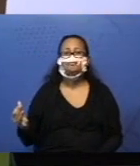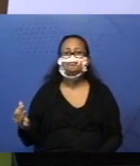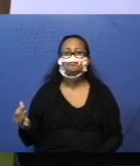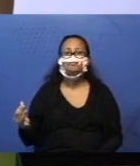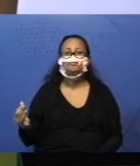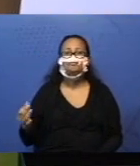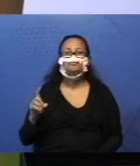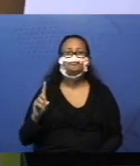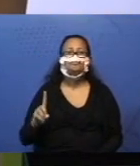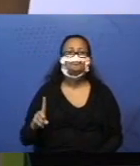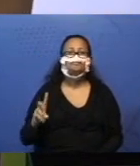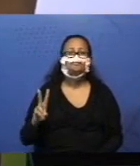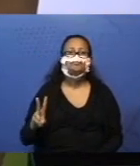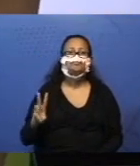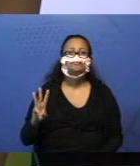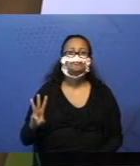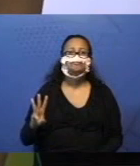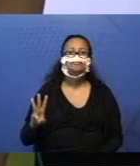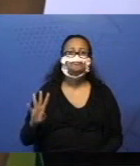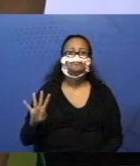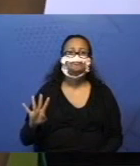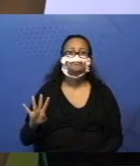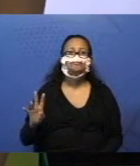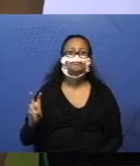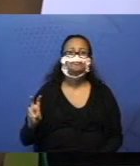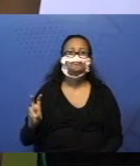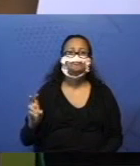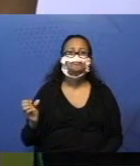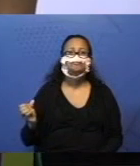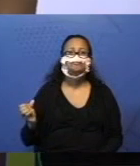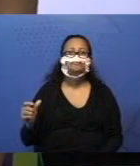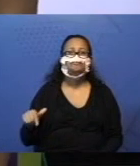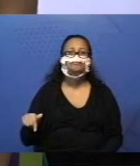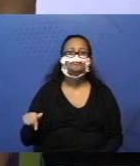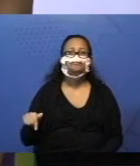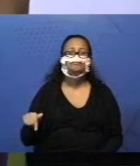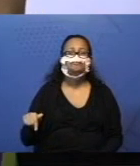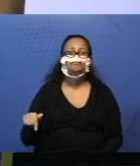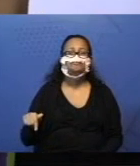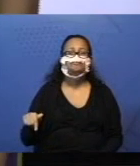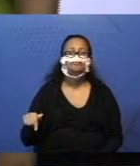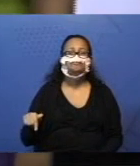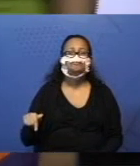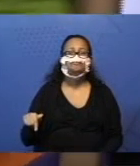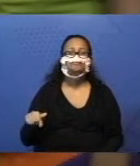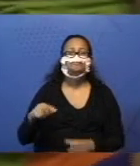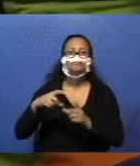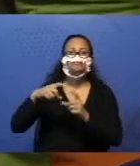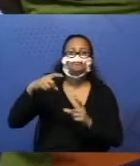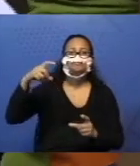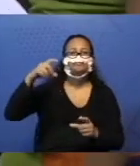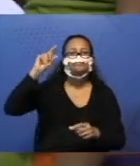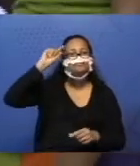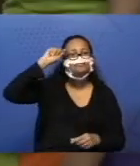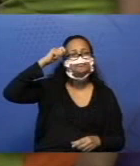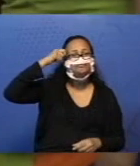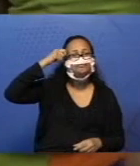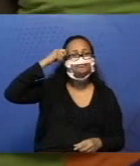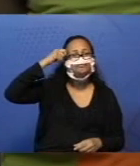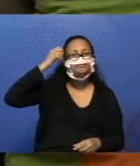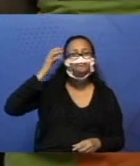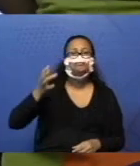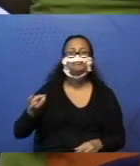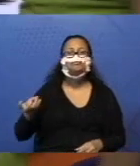1, 2, 3, 4, 5, 6, 7. A barrinha preta tem valor?